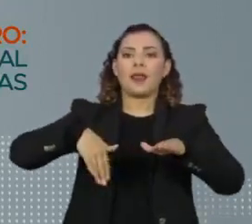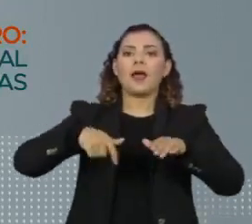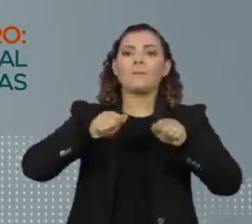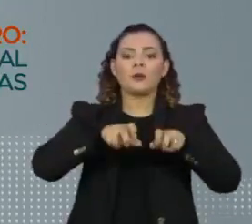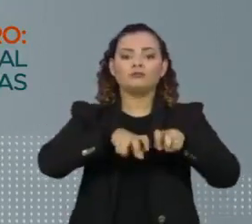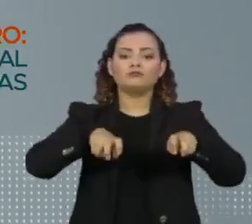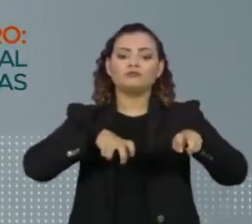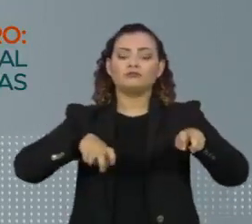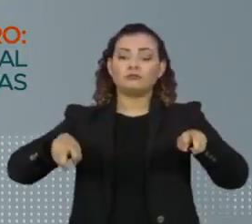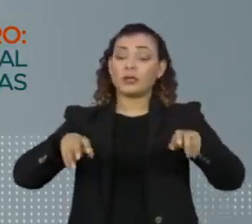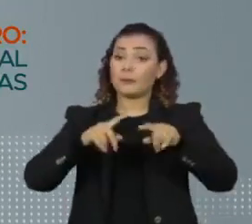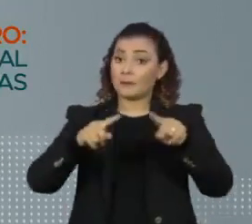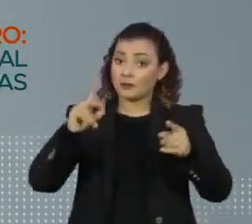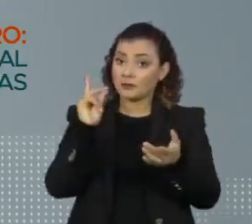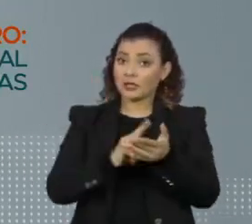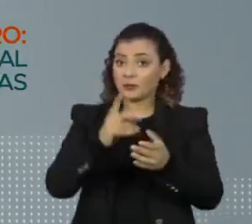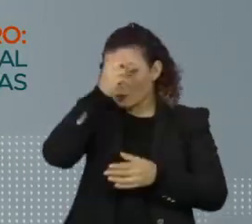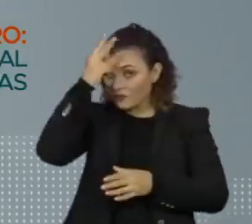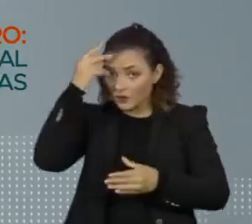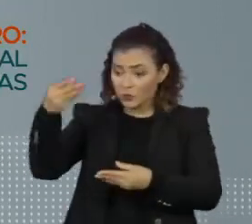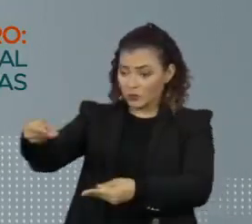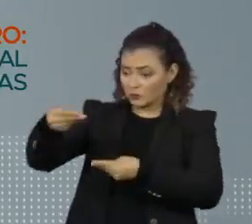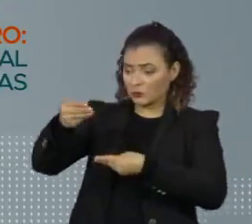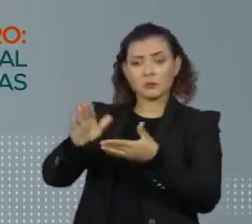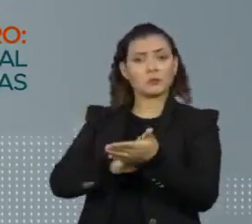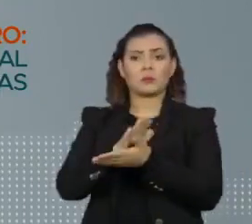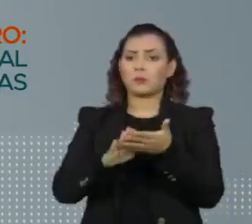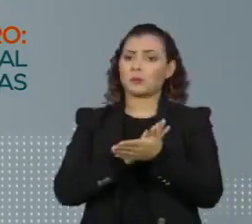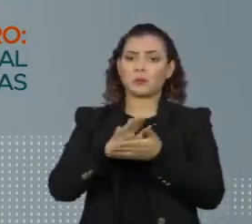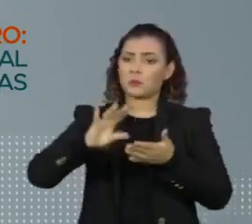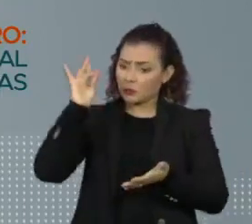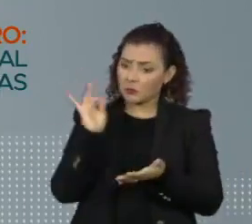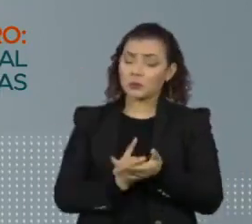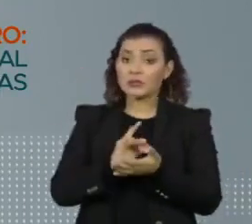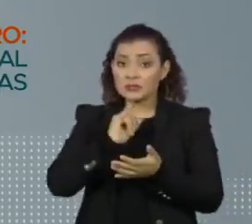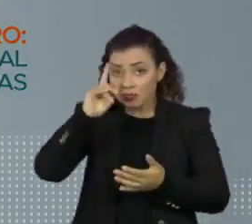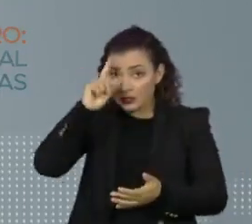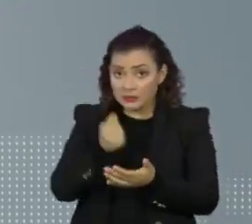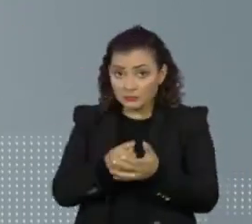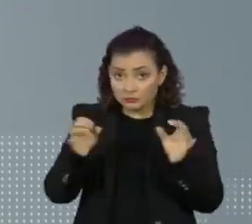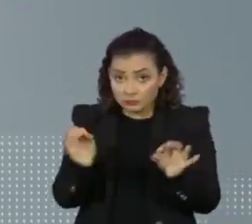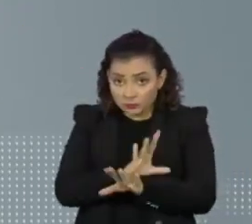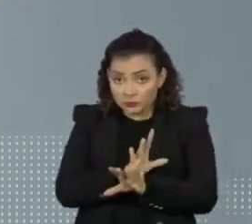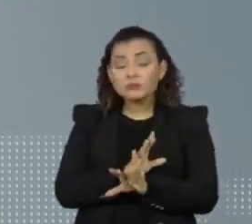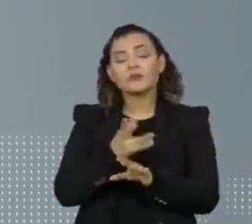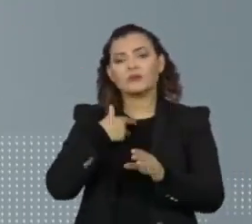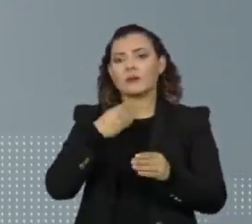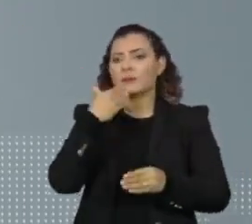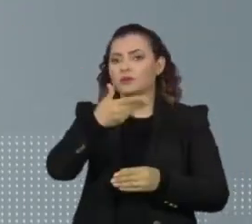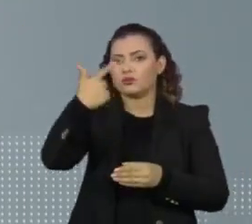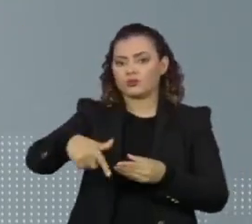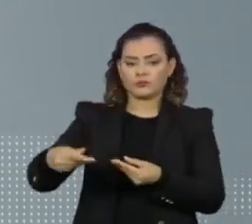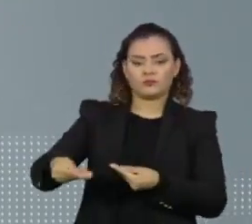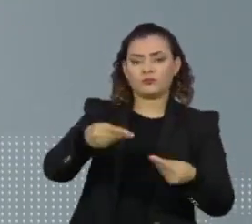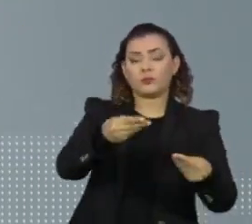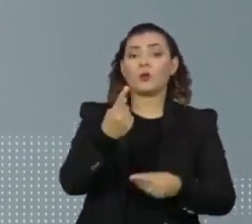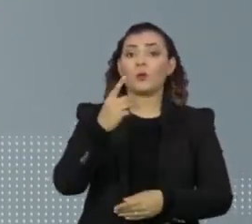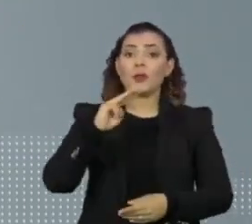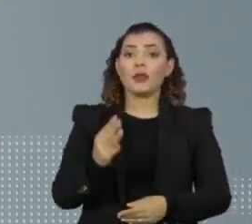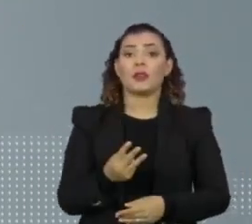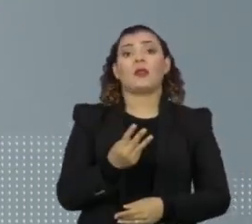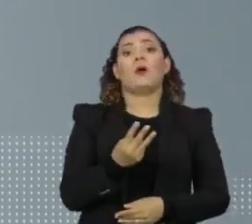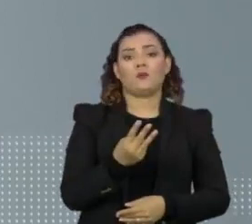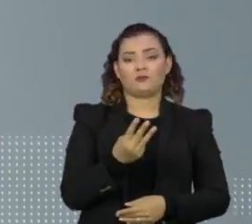A prefeitura informou que não foi notificada e que, confirmado o teor da decisão, vai recorrer. O país tem 1 milhão e 100 mil